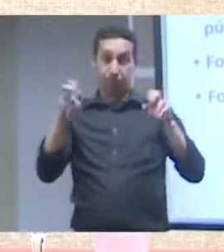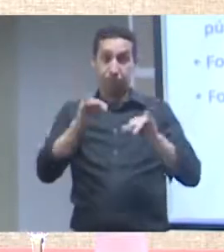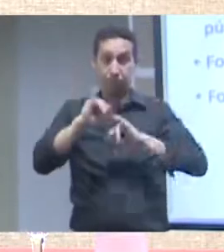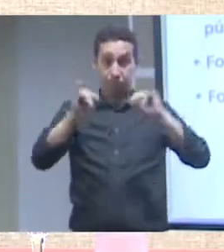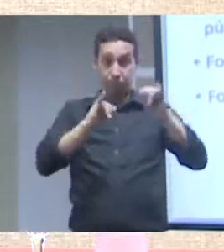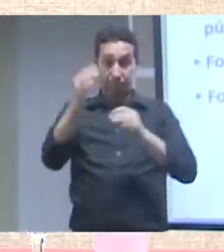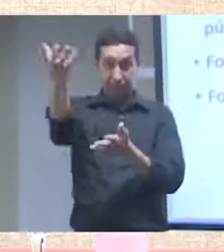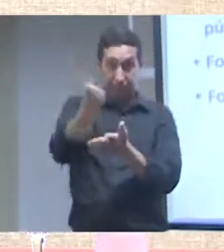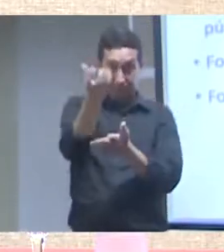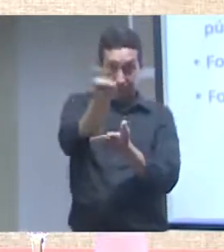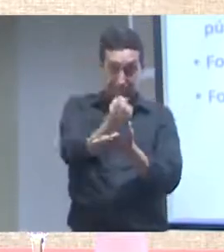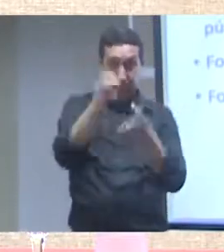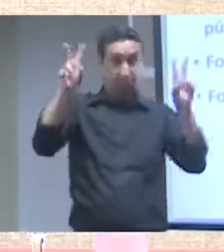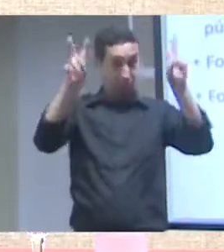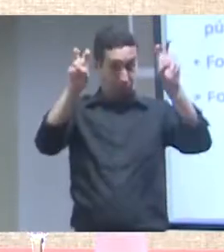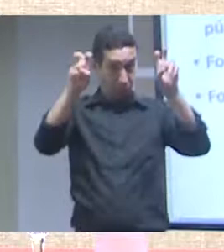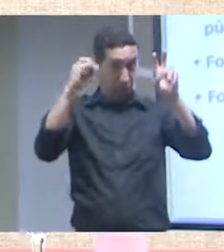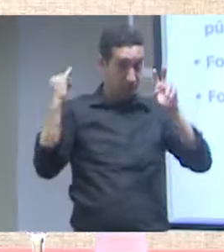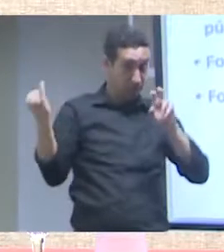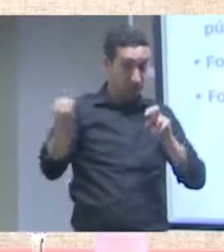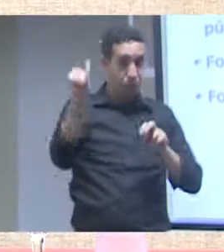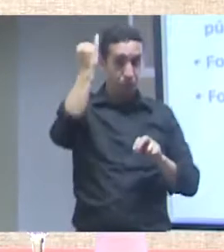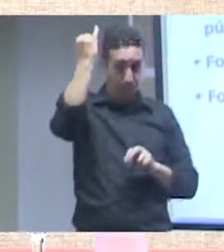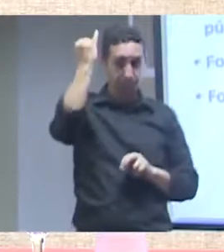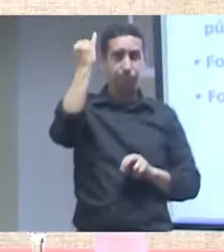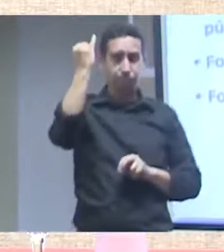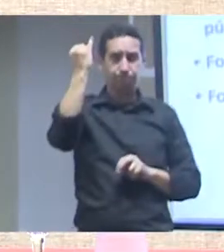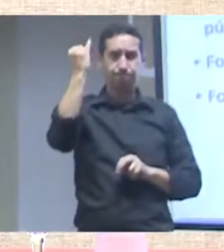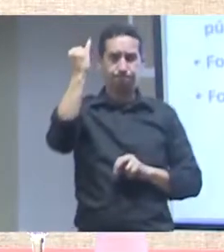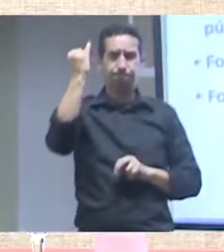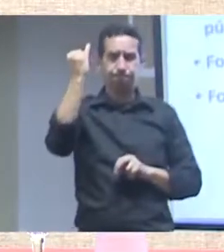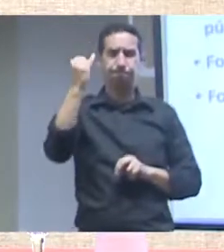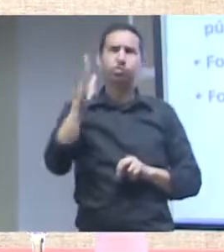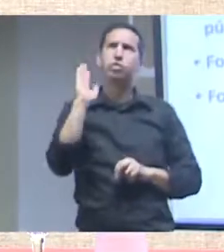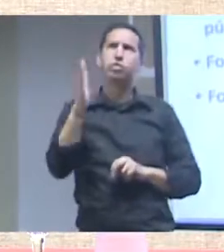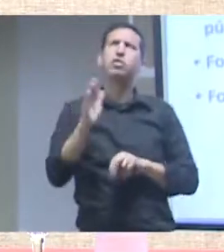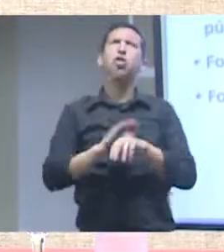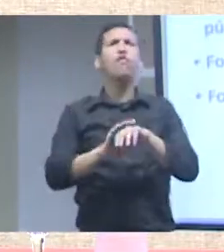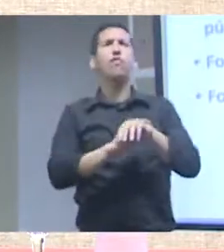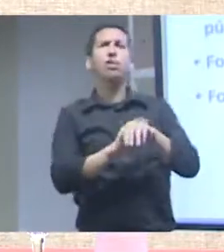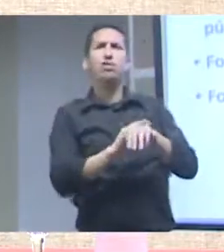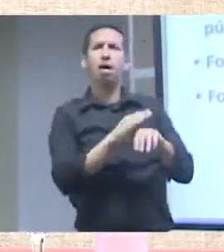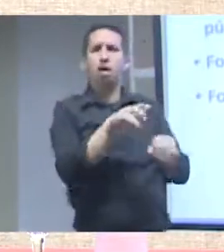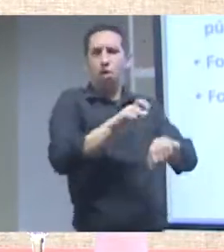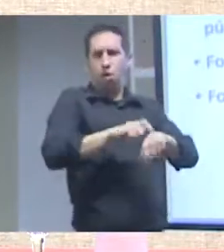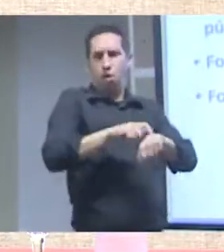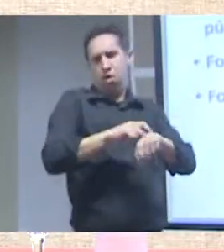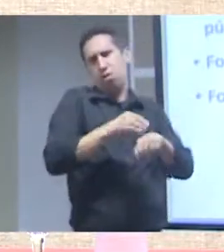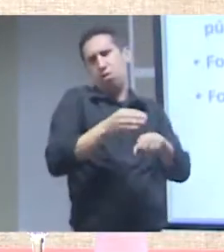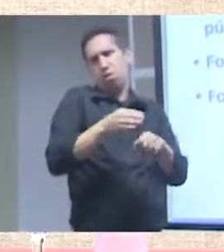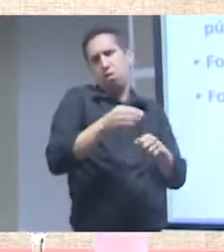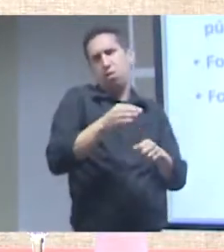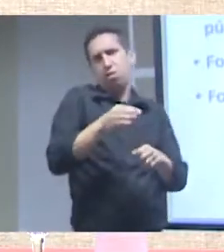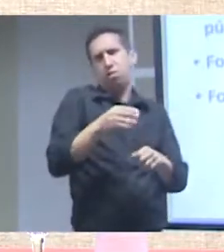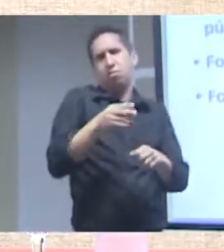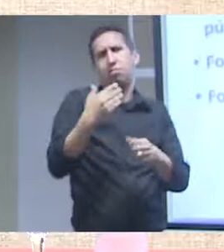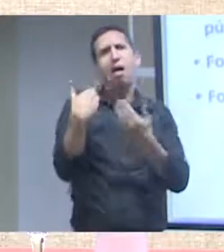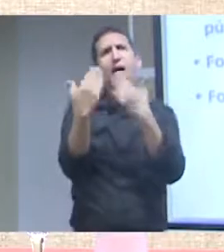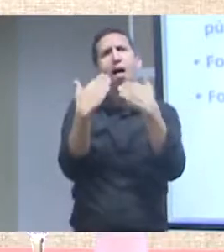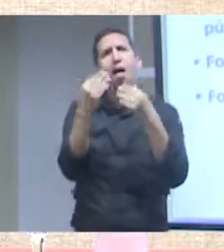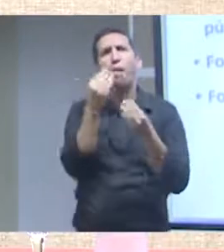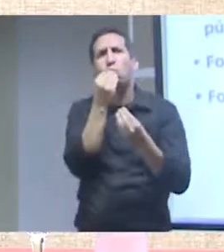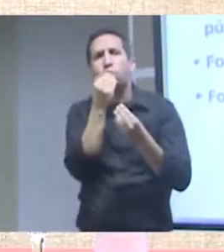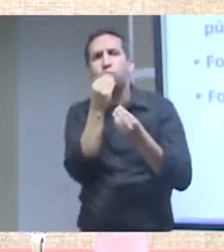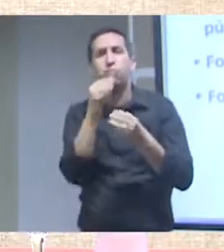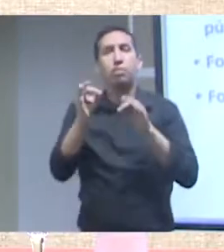importantíssimo. A gente falava até agora no café e é preciso reunir os vários atores que produzem informações,